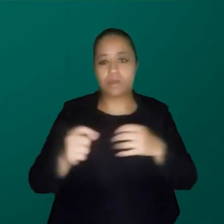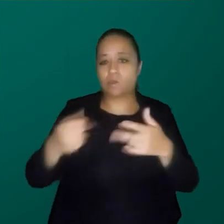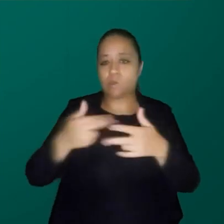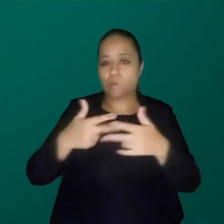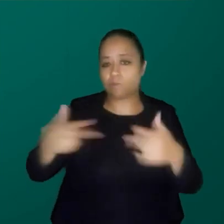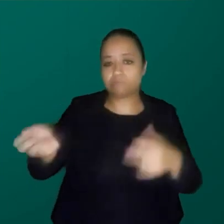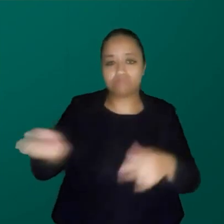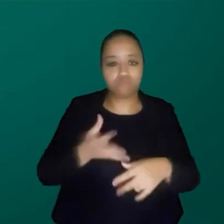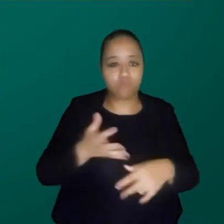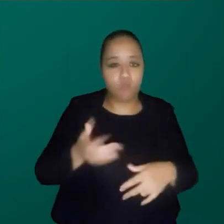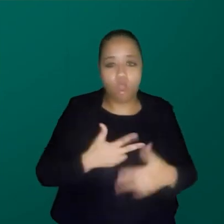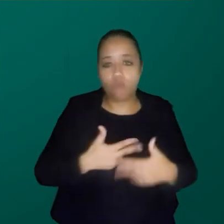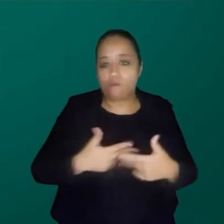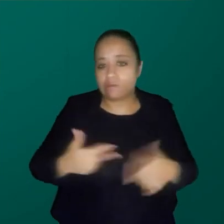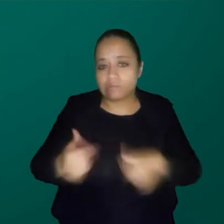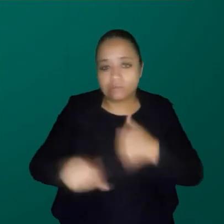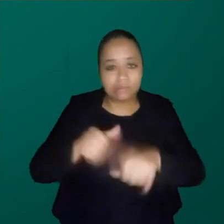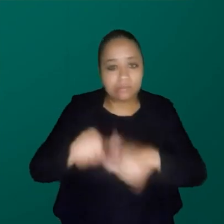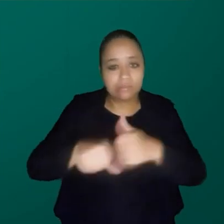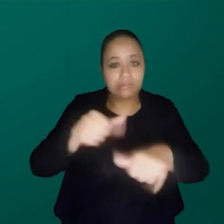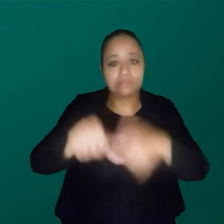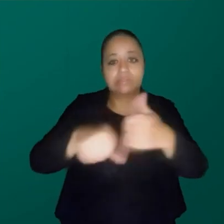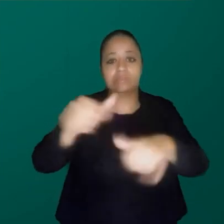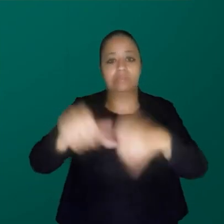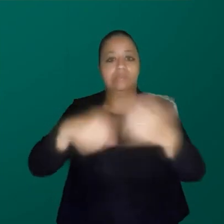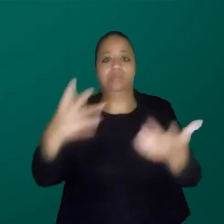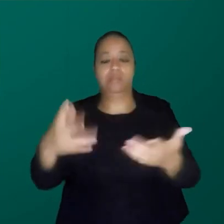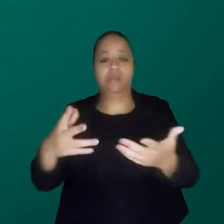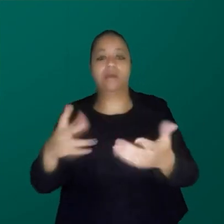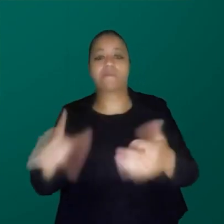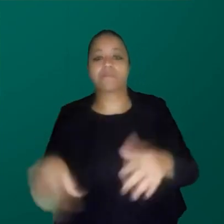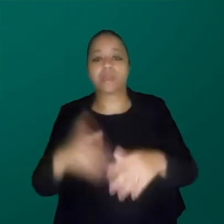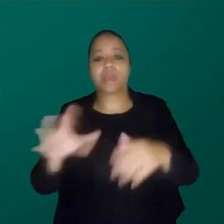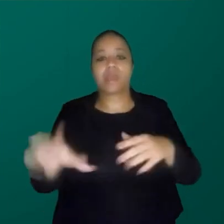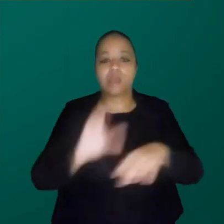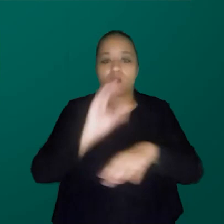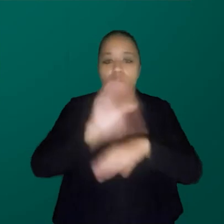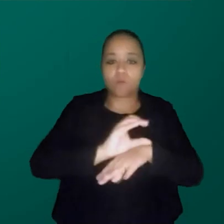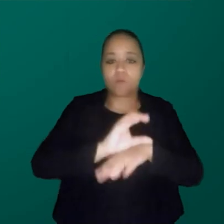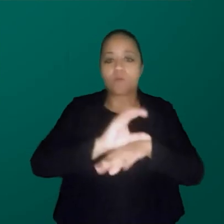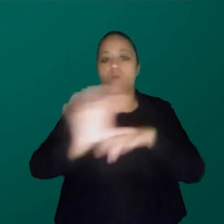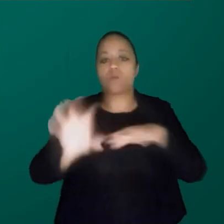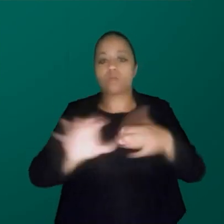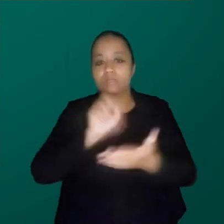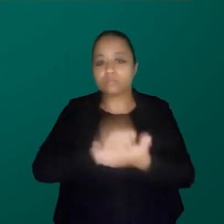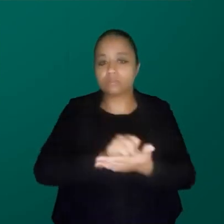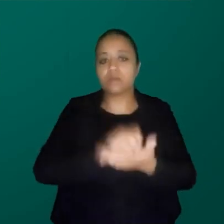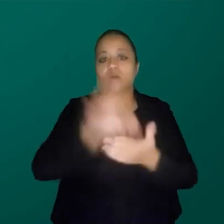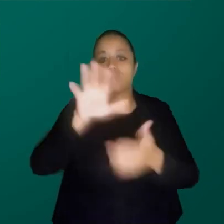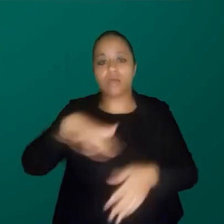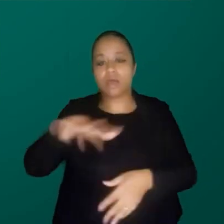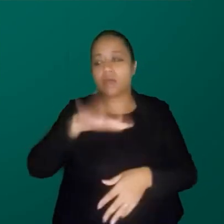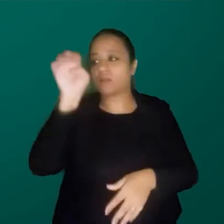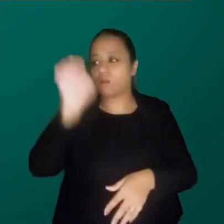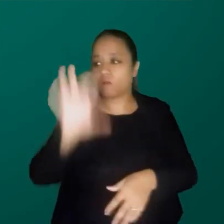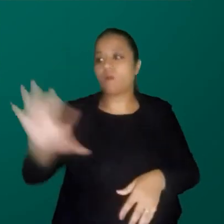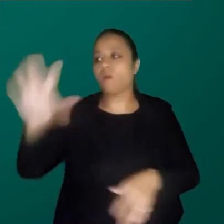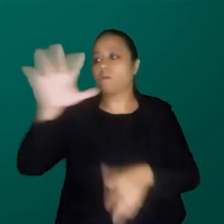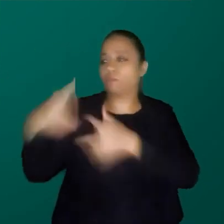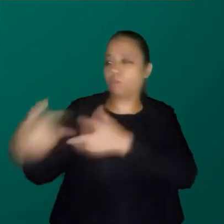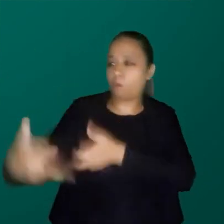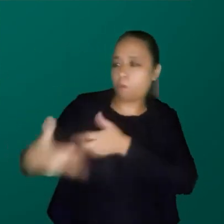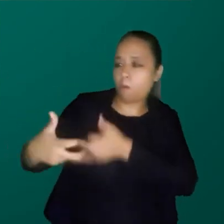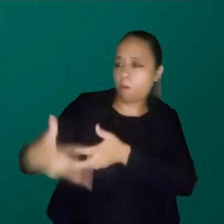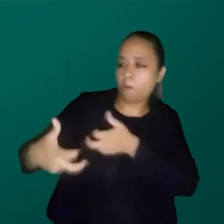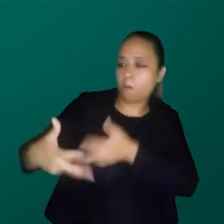momento da colonização europeia, no momento das grandes explorações que os povos